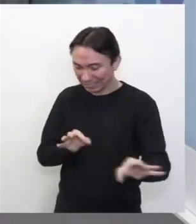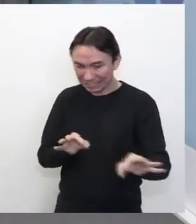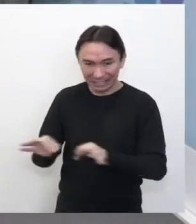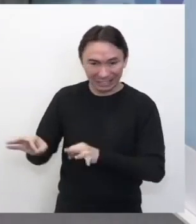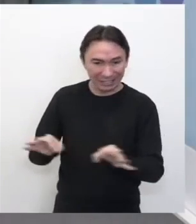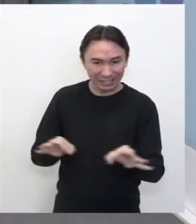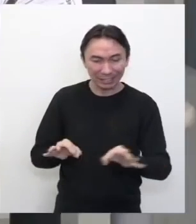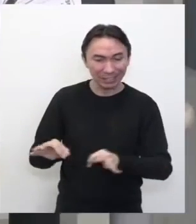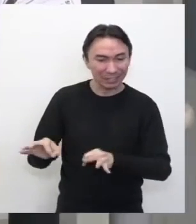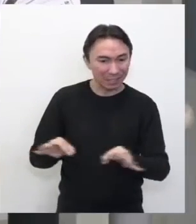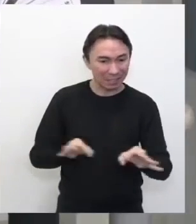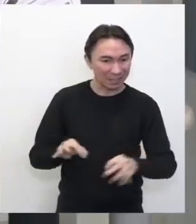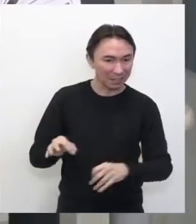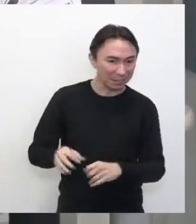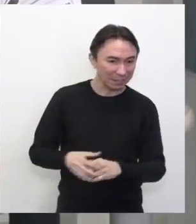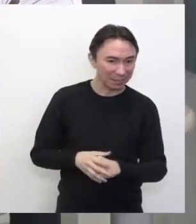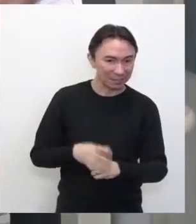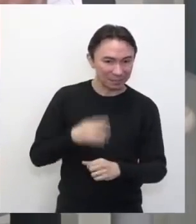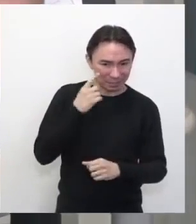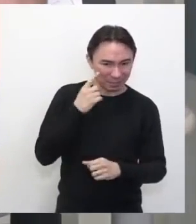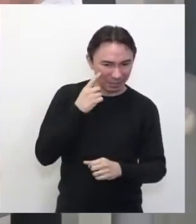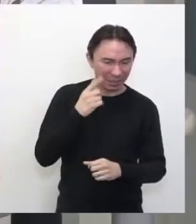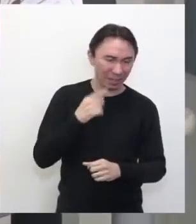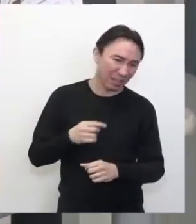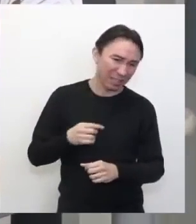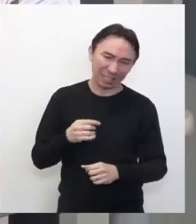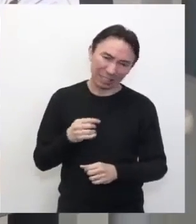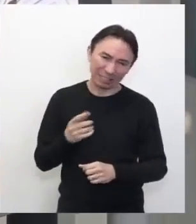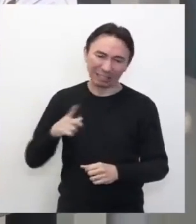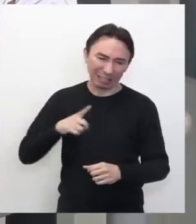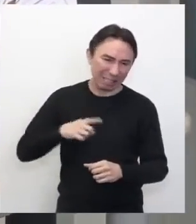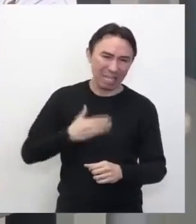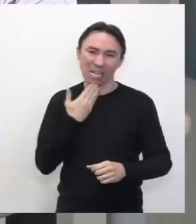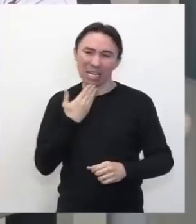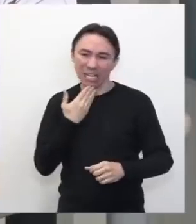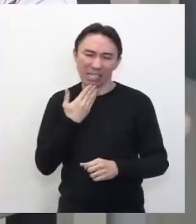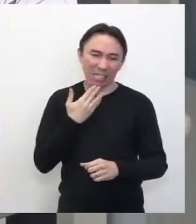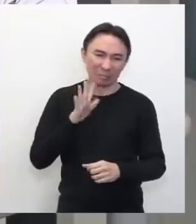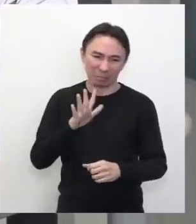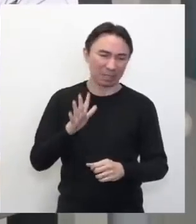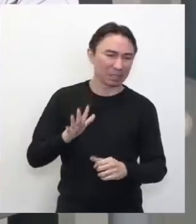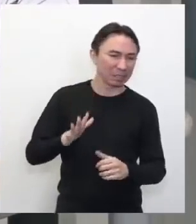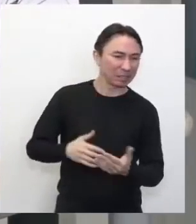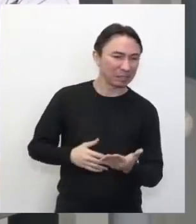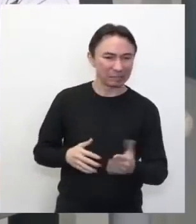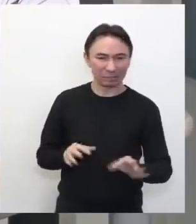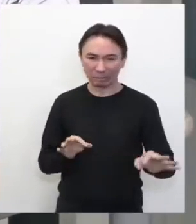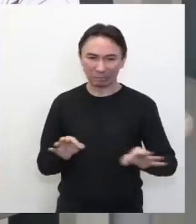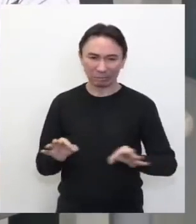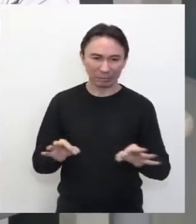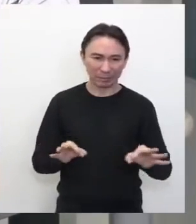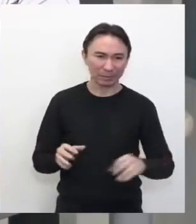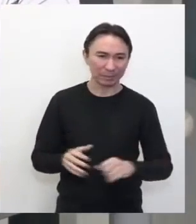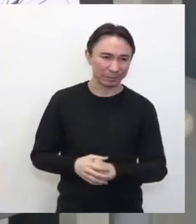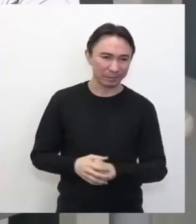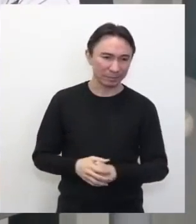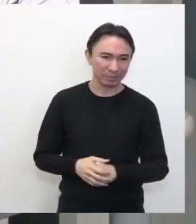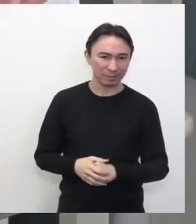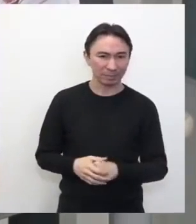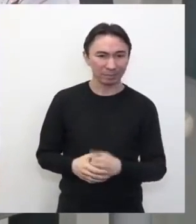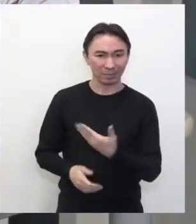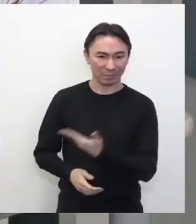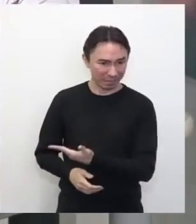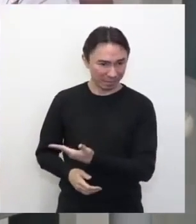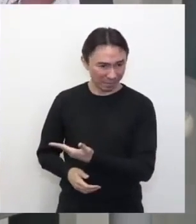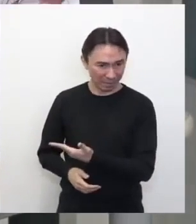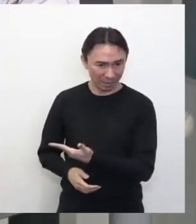Esse aqui está um pouquinho torto. eu só tentar inclinar ele. Isso. Então, esse daqui é o